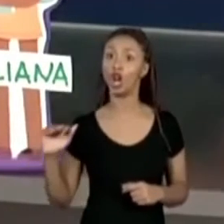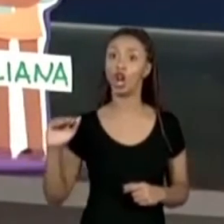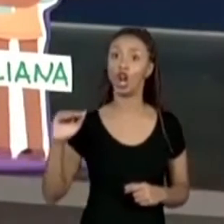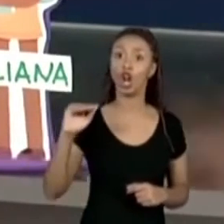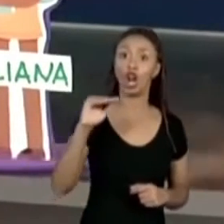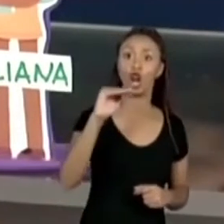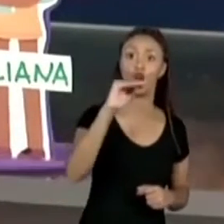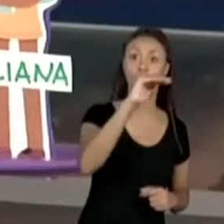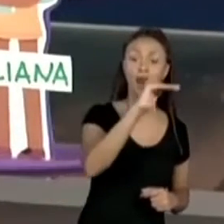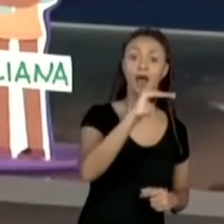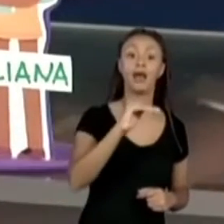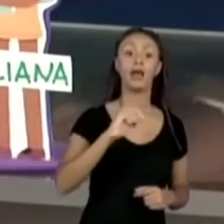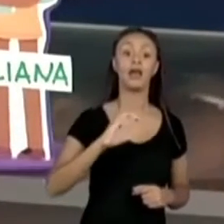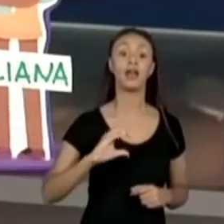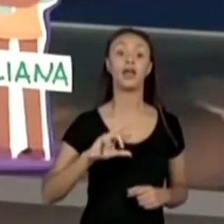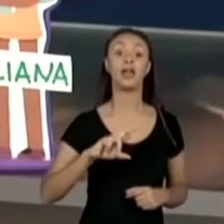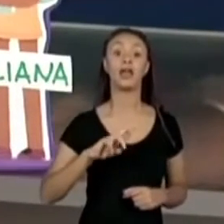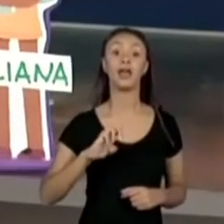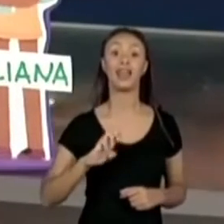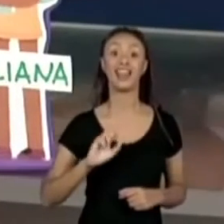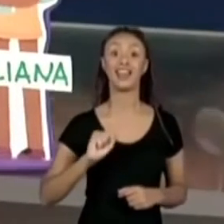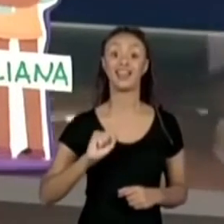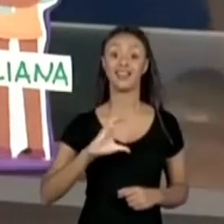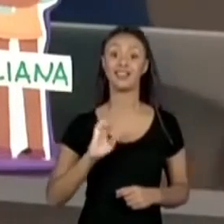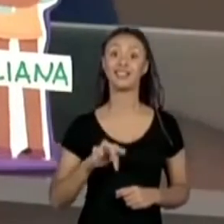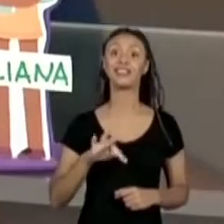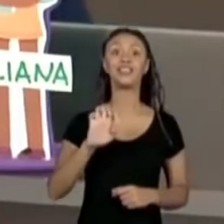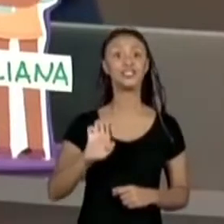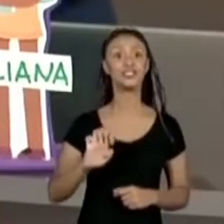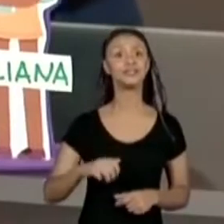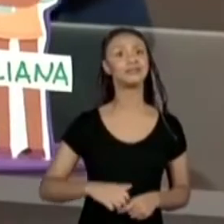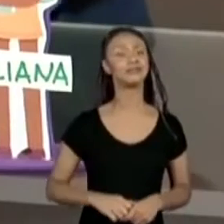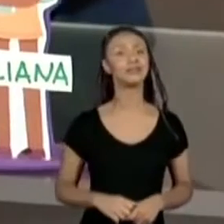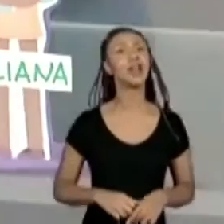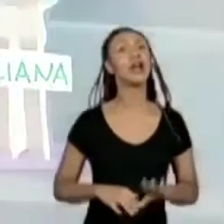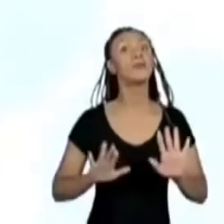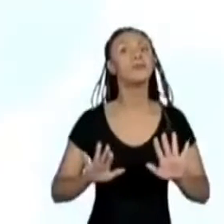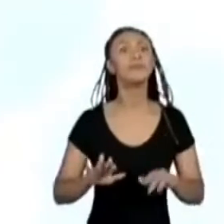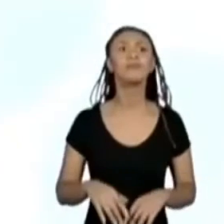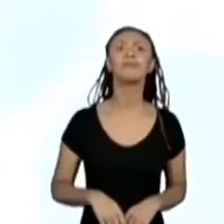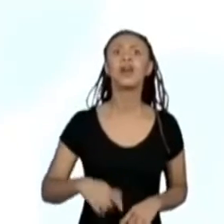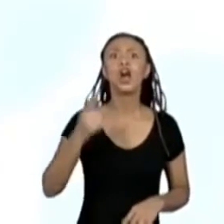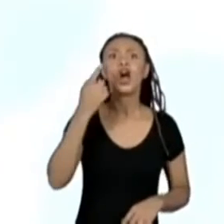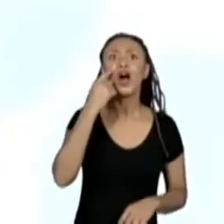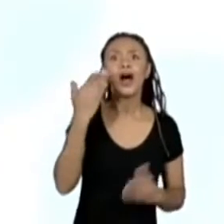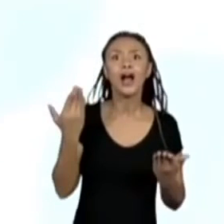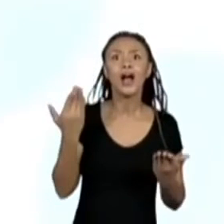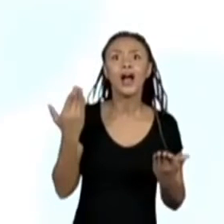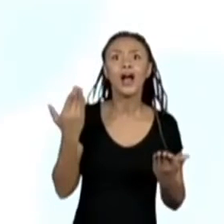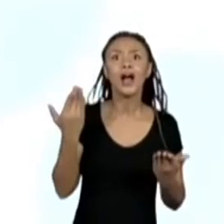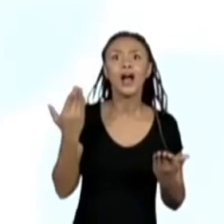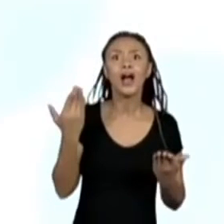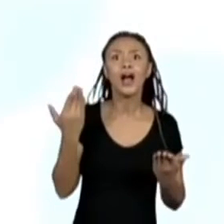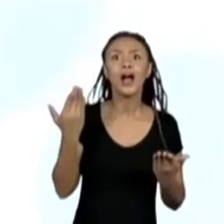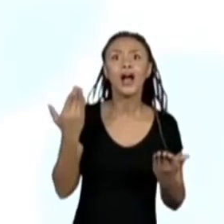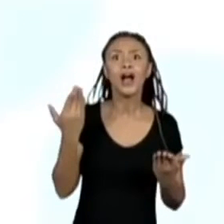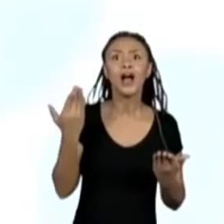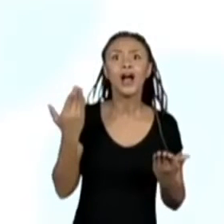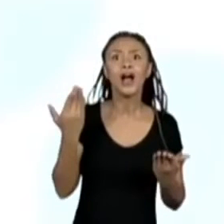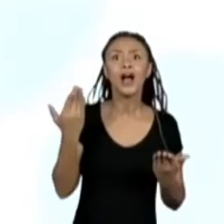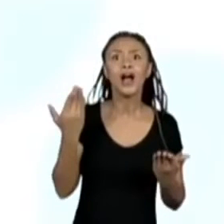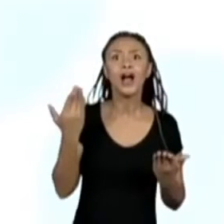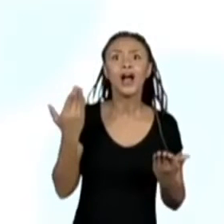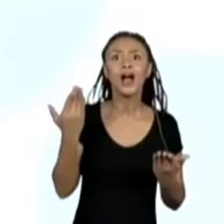crescente. Muito bem! Olha só o desafio que tem aqui. Agora, escreva o nome